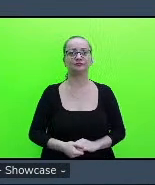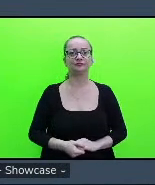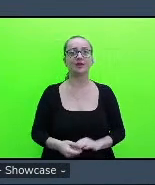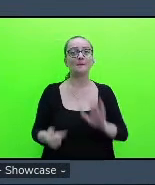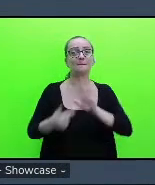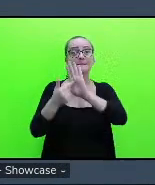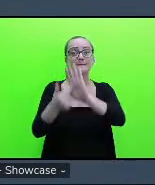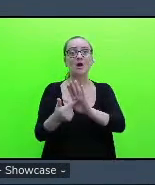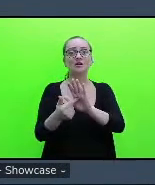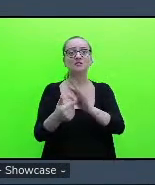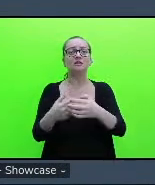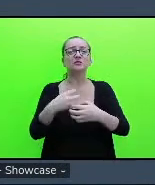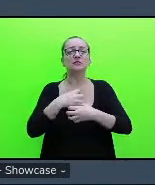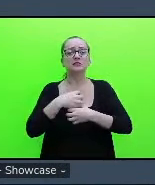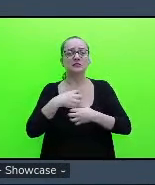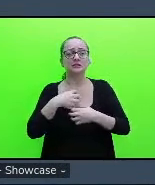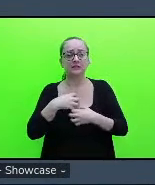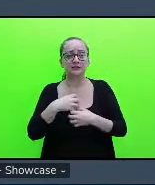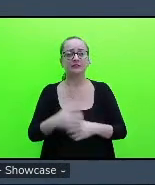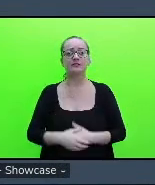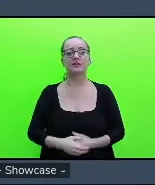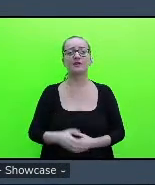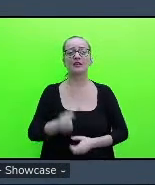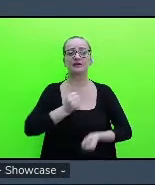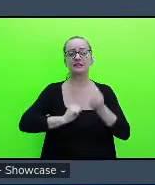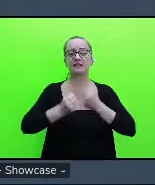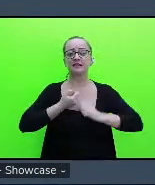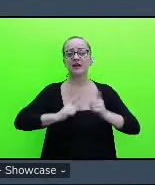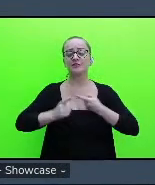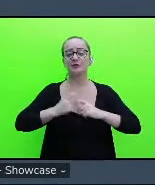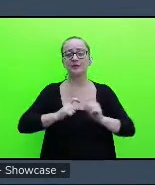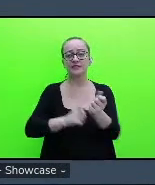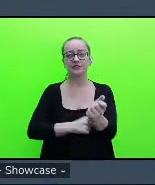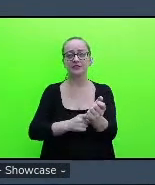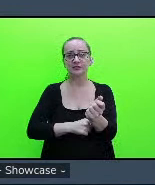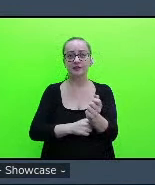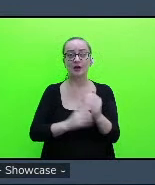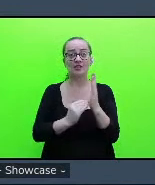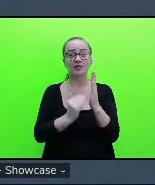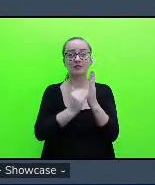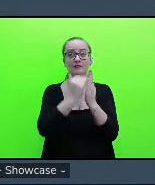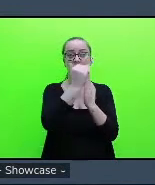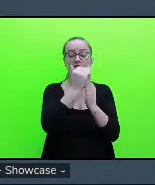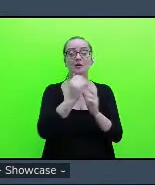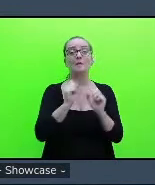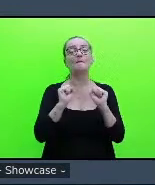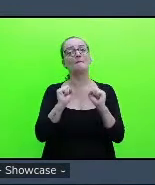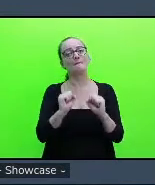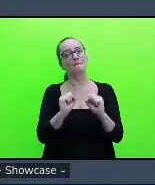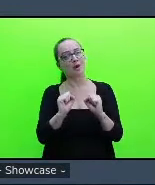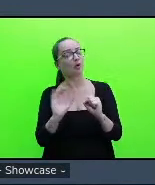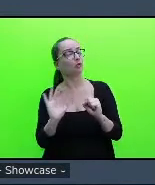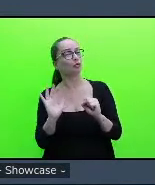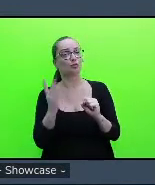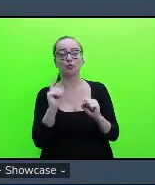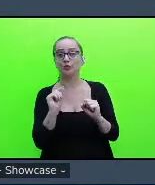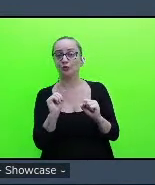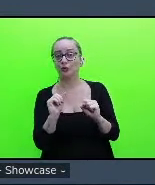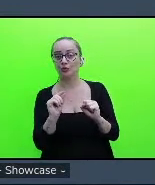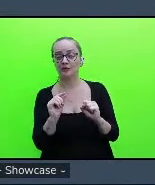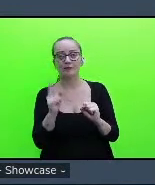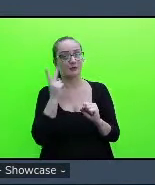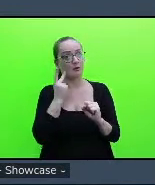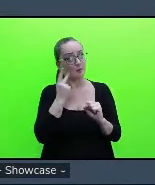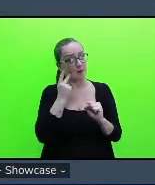de ansiedade depressão e estresse em níveis que pode que pode estar normal ou